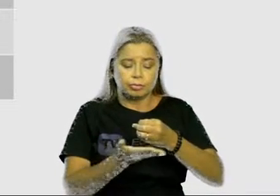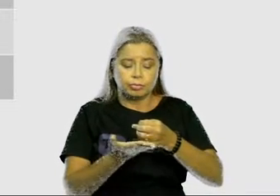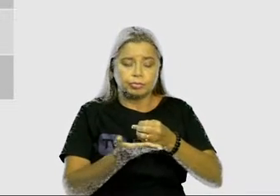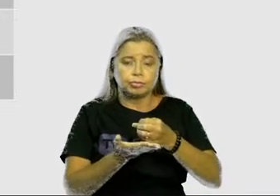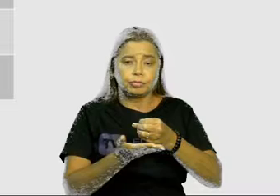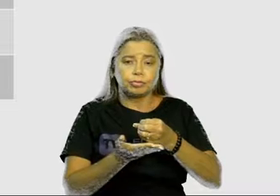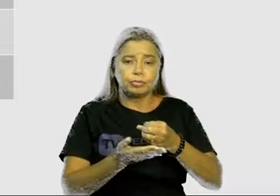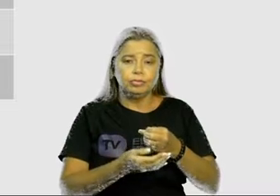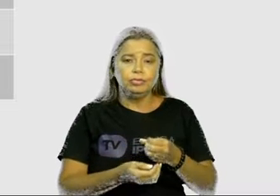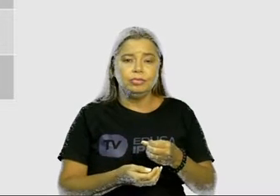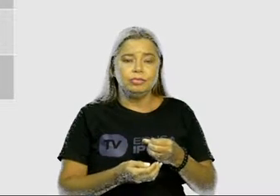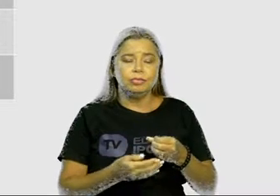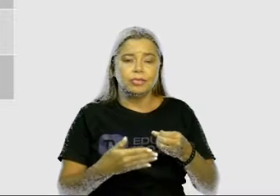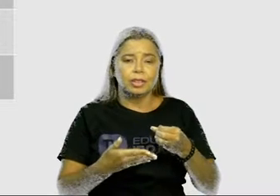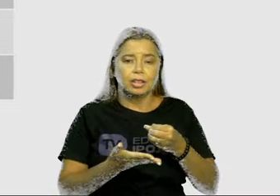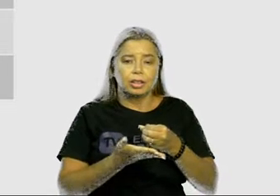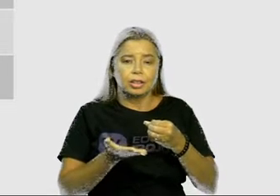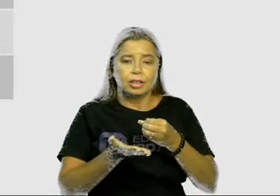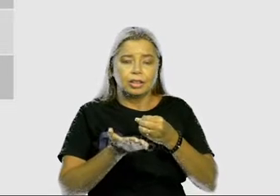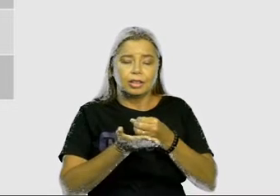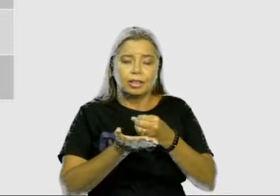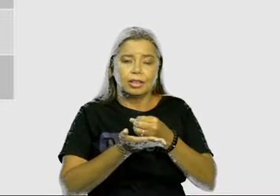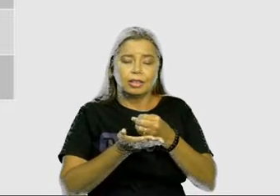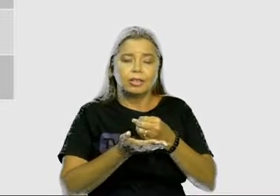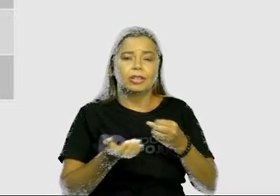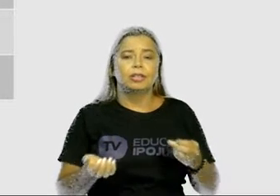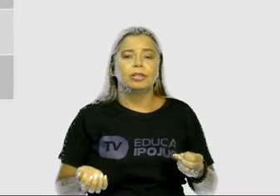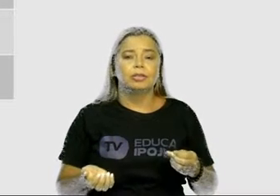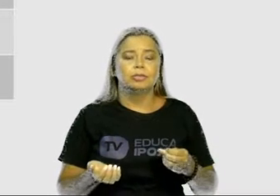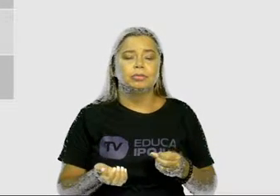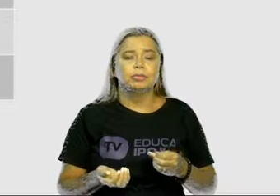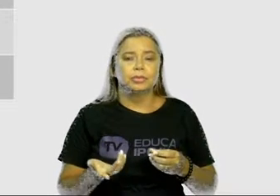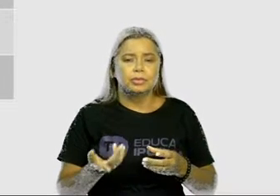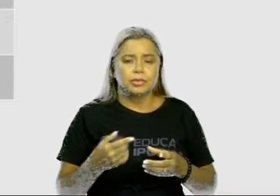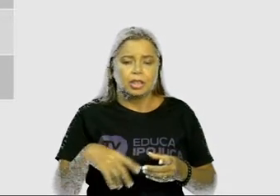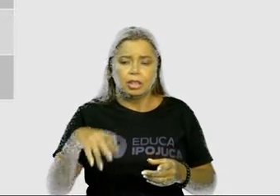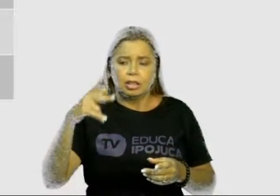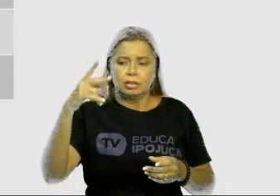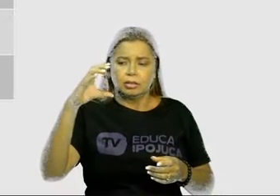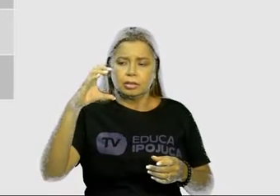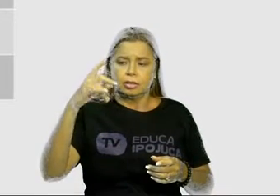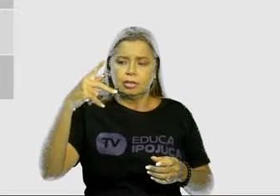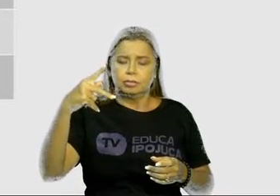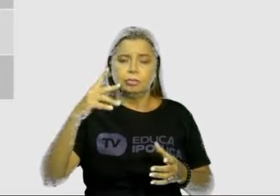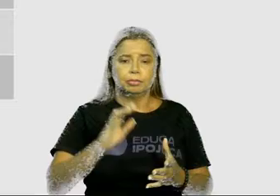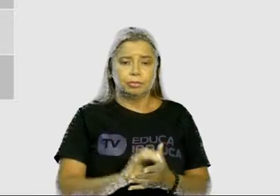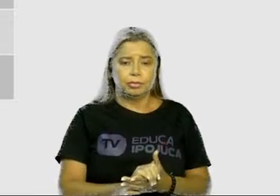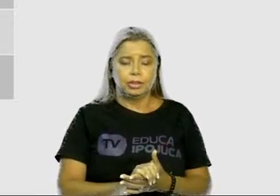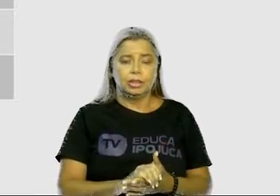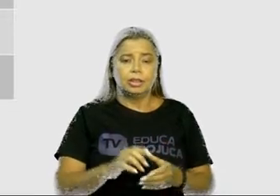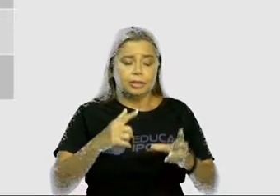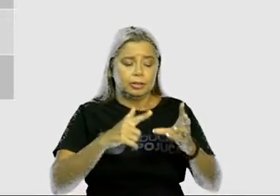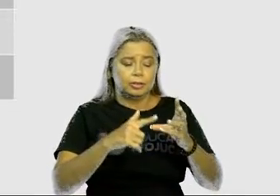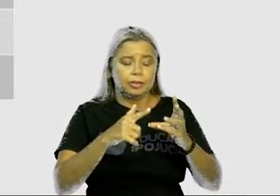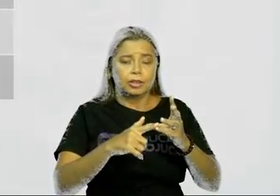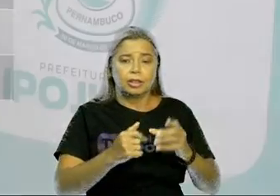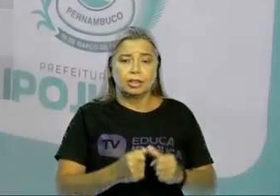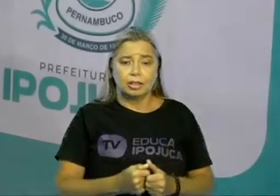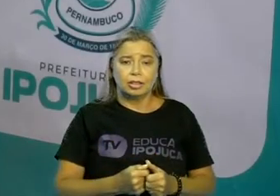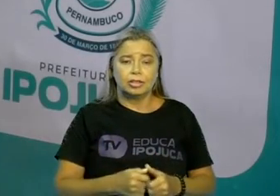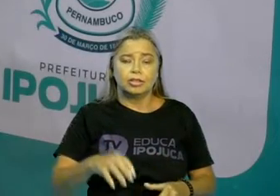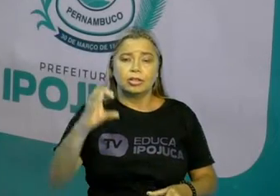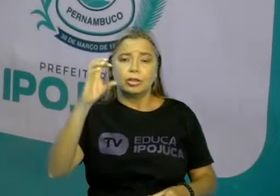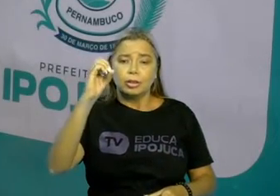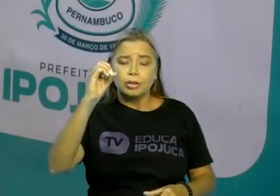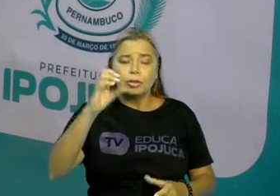nós temos já aqui as consoantes que é C e P. E as vogais foram os dois O's. Será que você vai